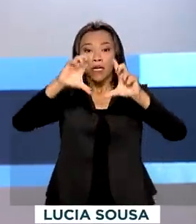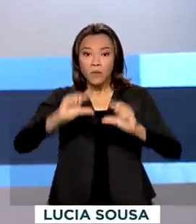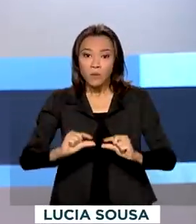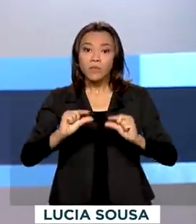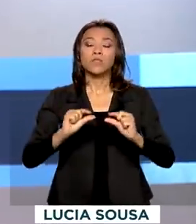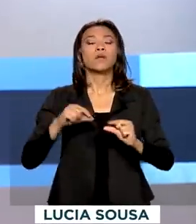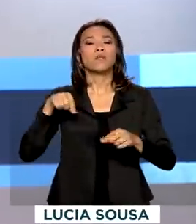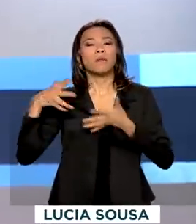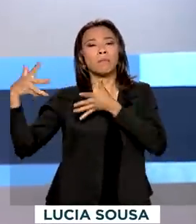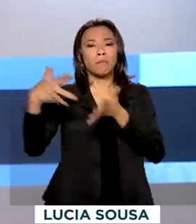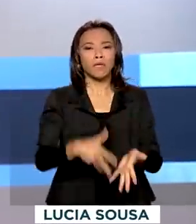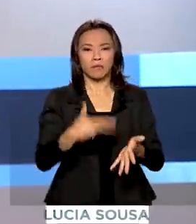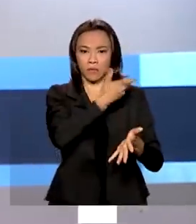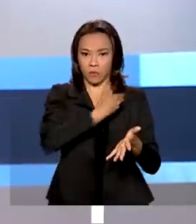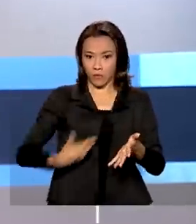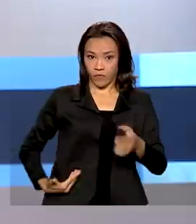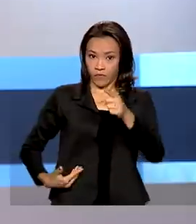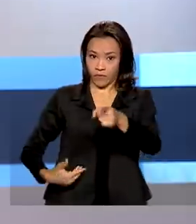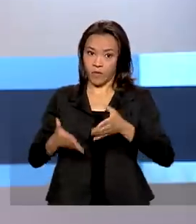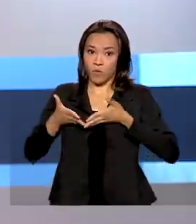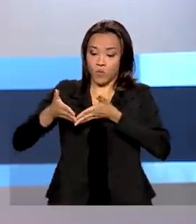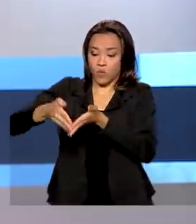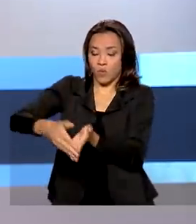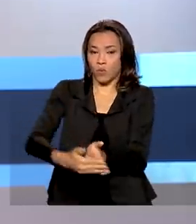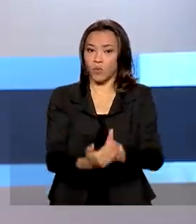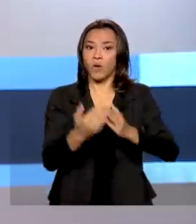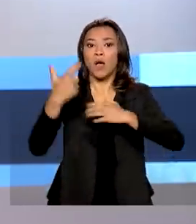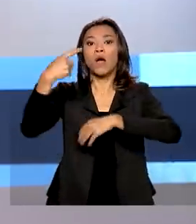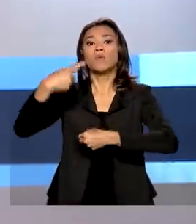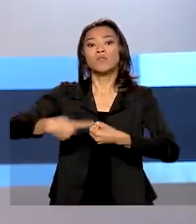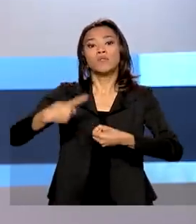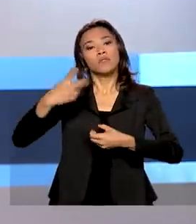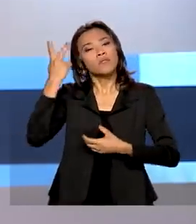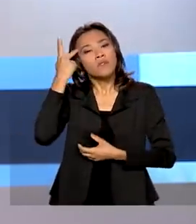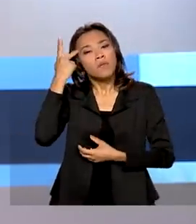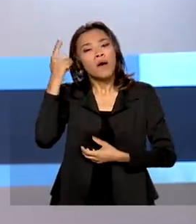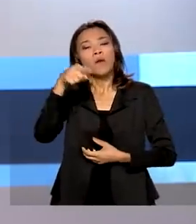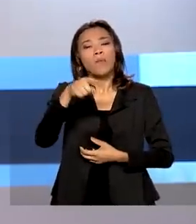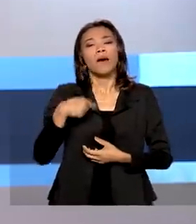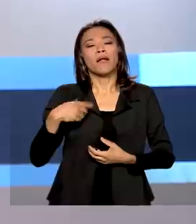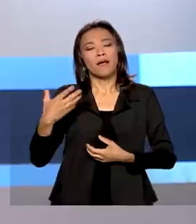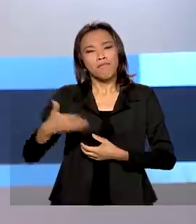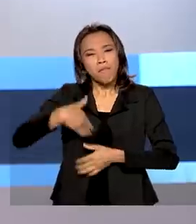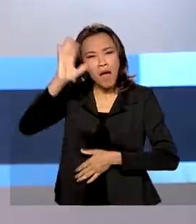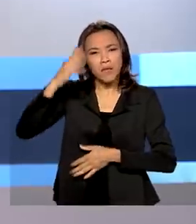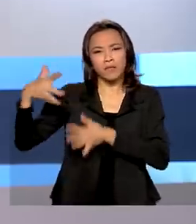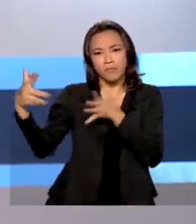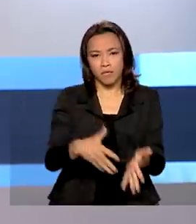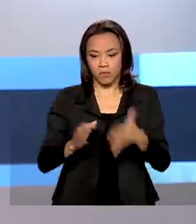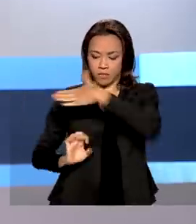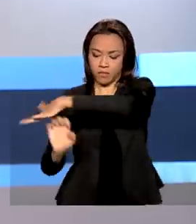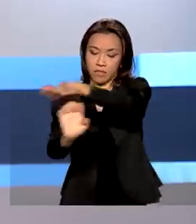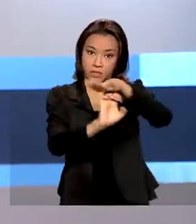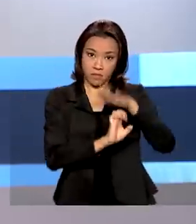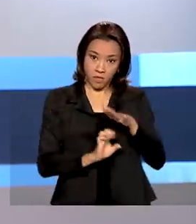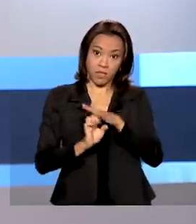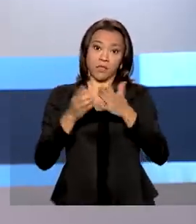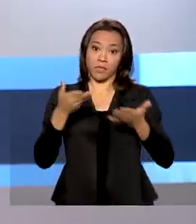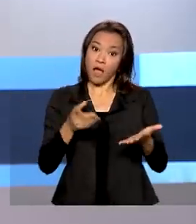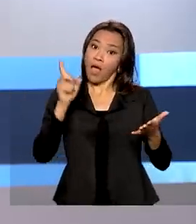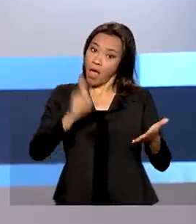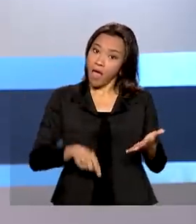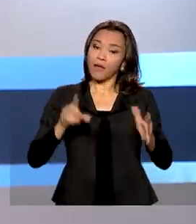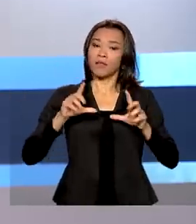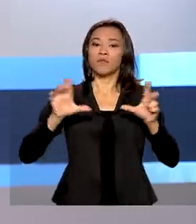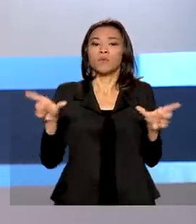ano que vem e a meta é atrair cada vez mais a presença da iniciativa privada nas operações portuárias. É o que afirma o